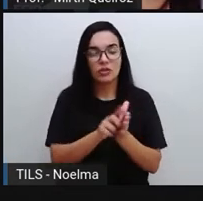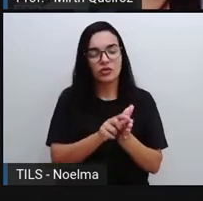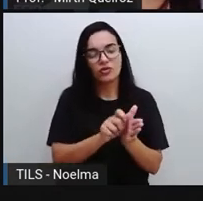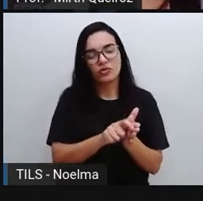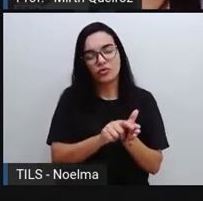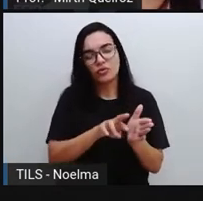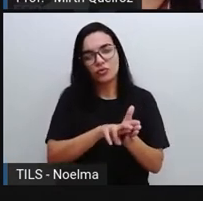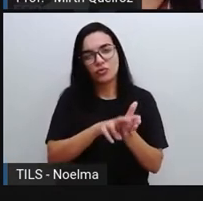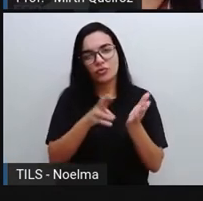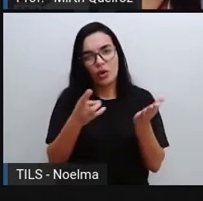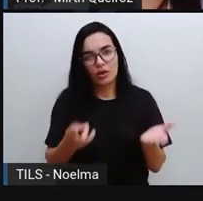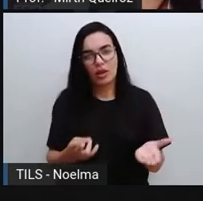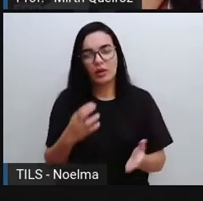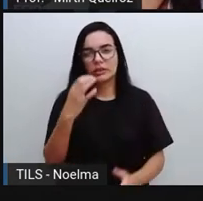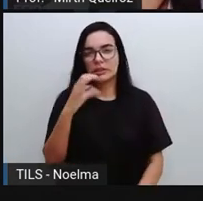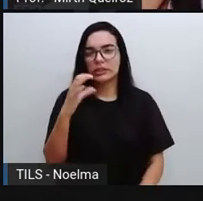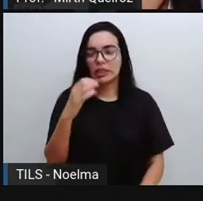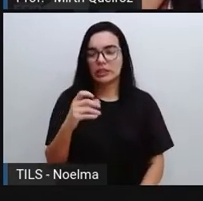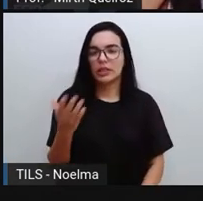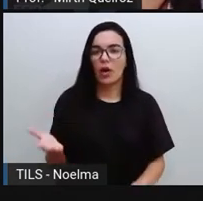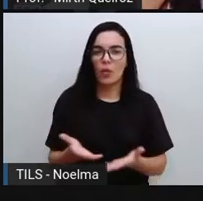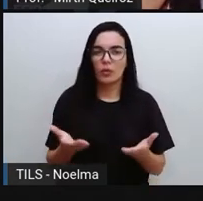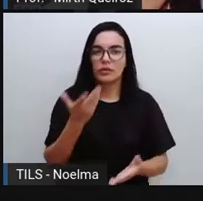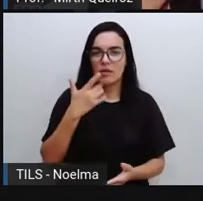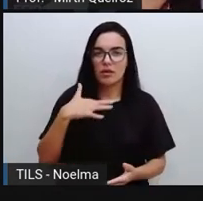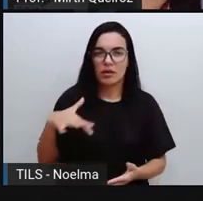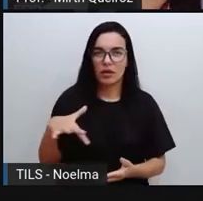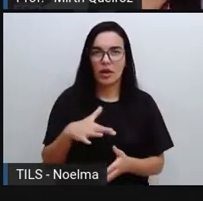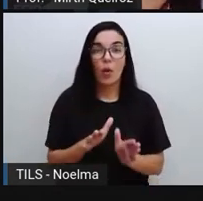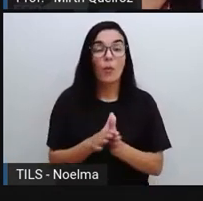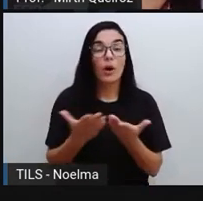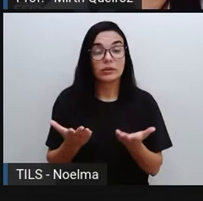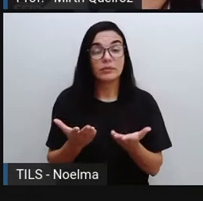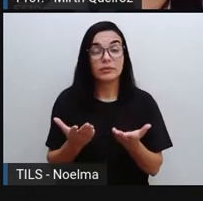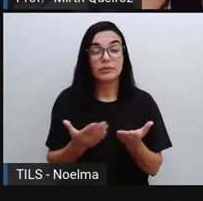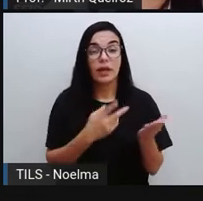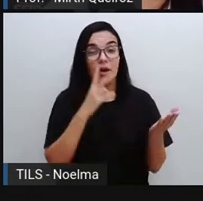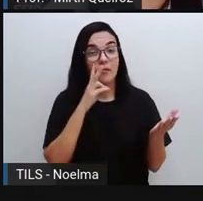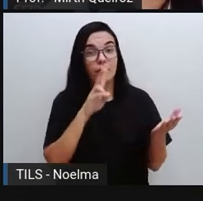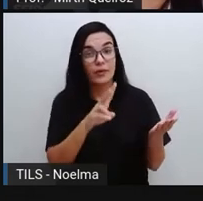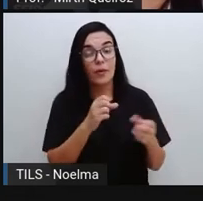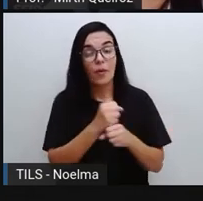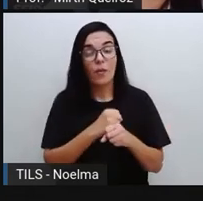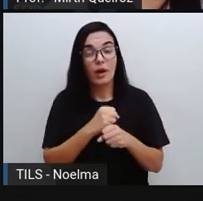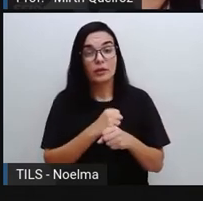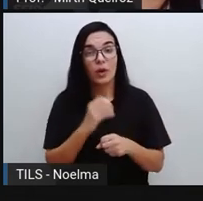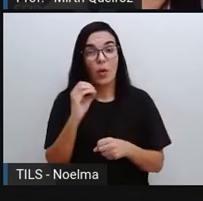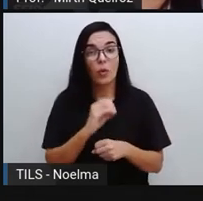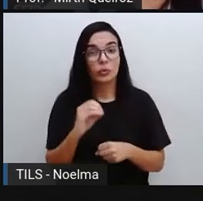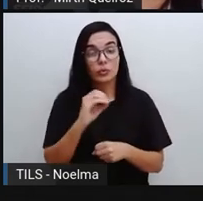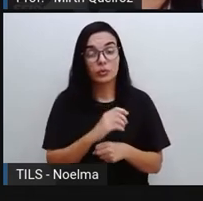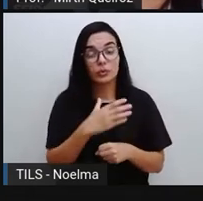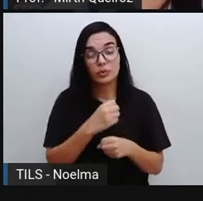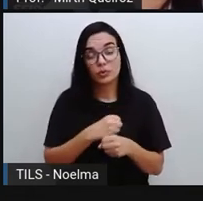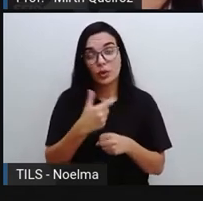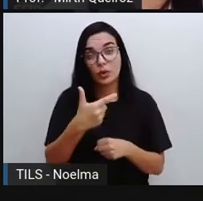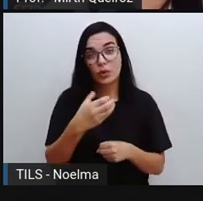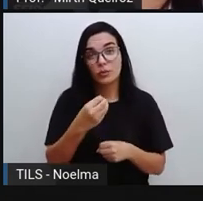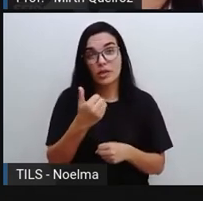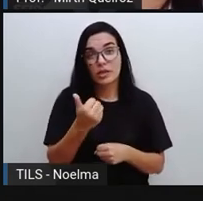Hoje para Crianças. E quando ele foi publicado, como a gente viu lá, foi em outubro de